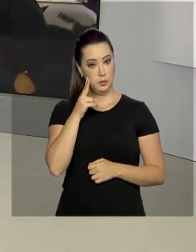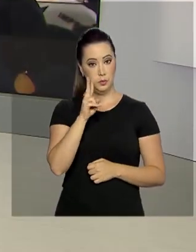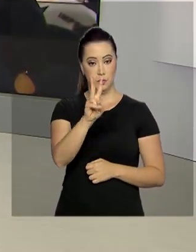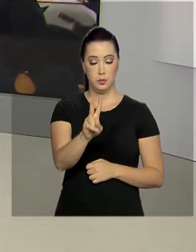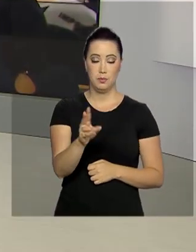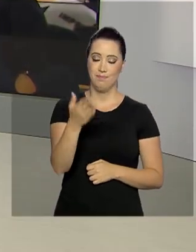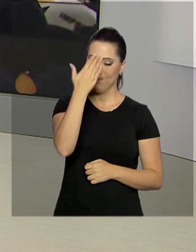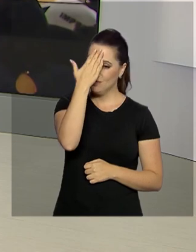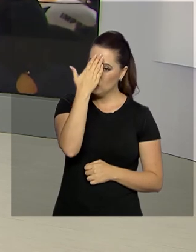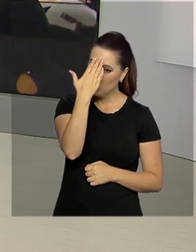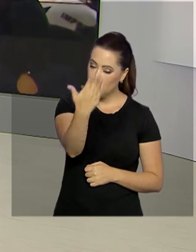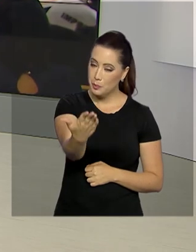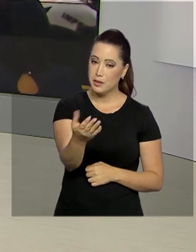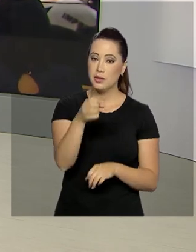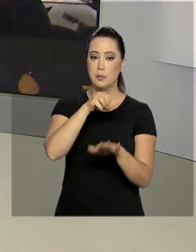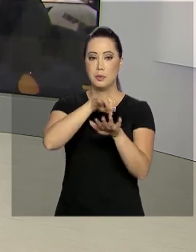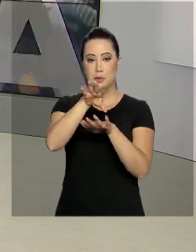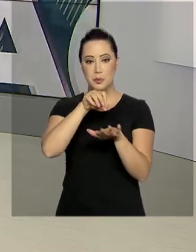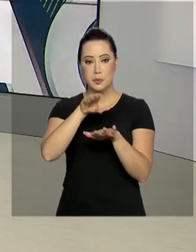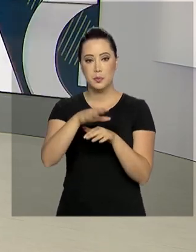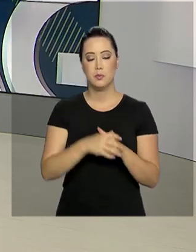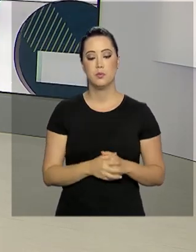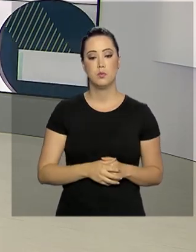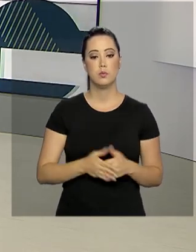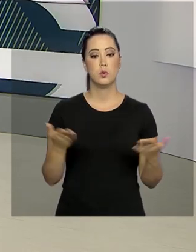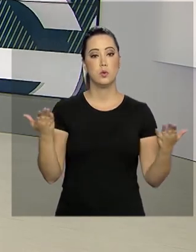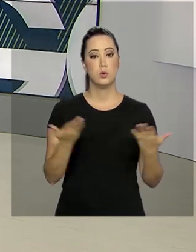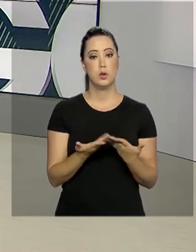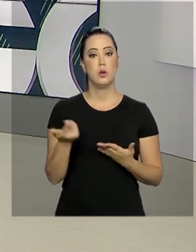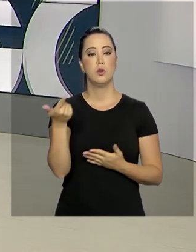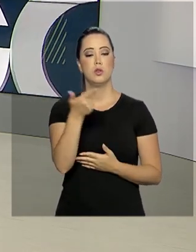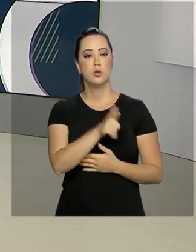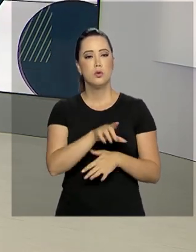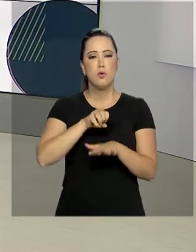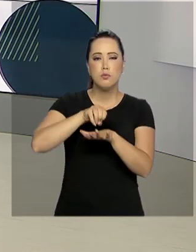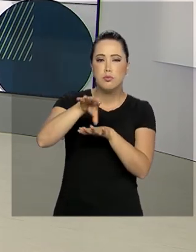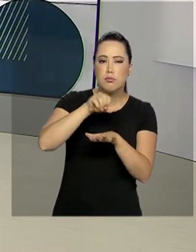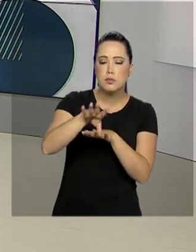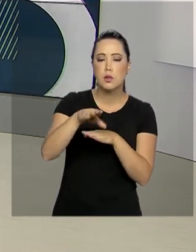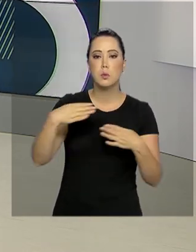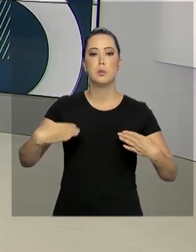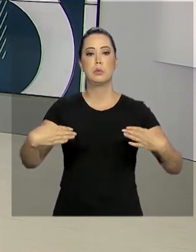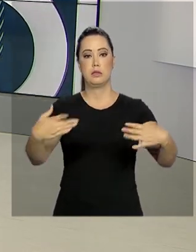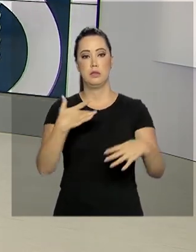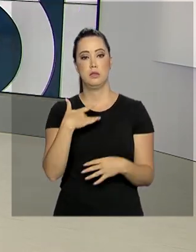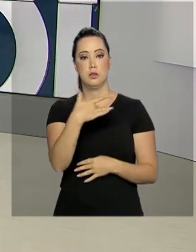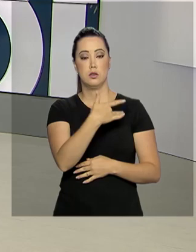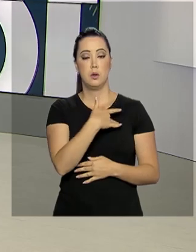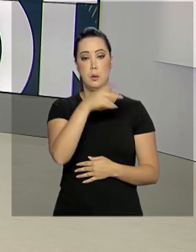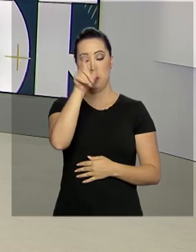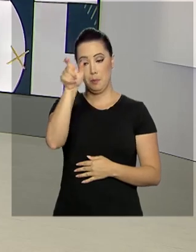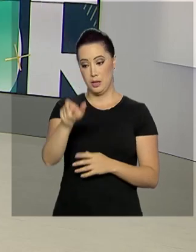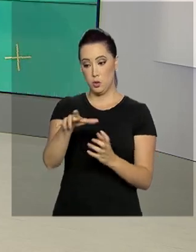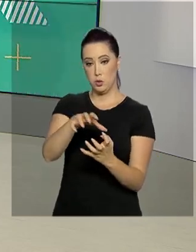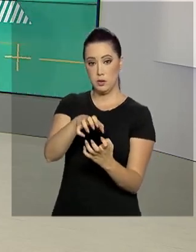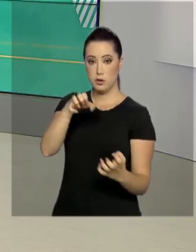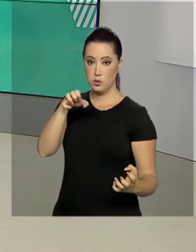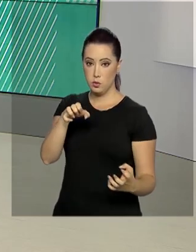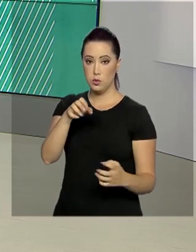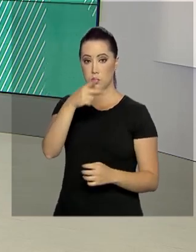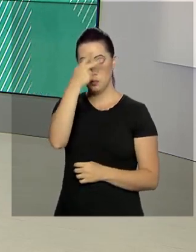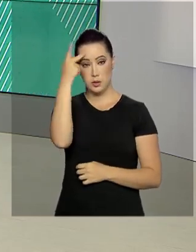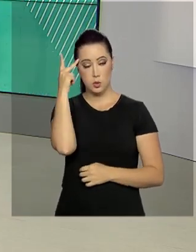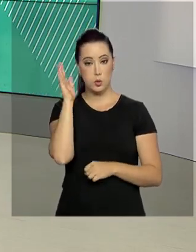também. Obrigado, Luana, pelas informações. Agora um reforço na orientação do Ministério da Saúde para idosos, pessoas com